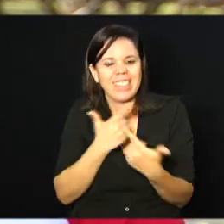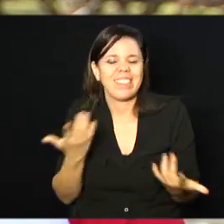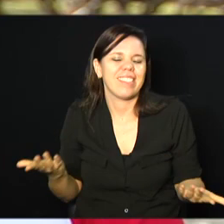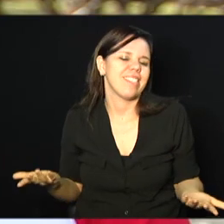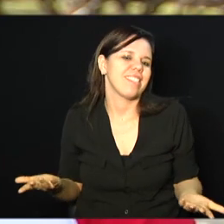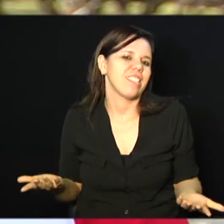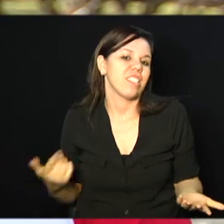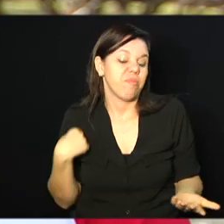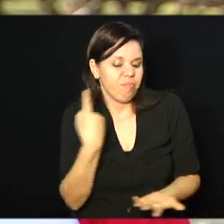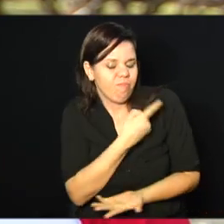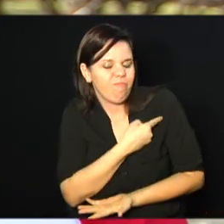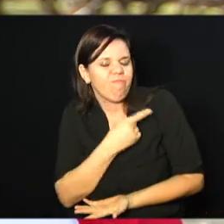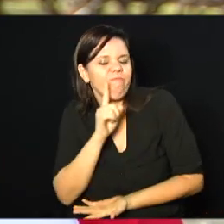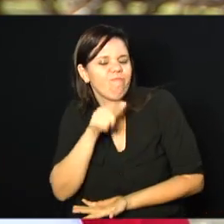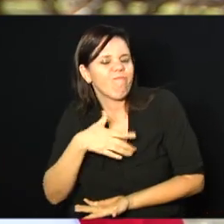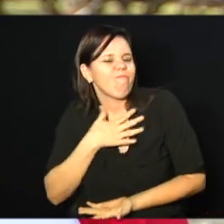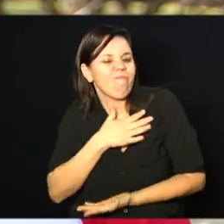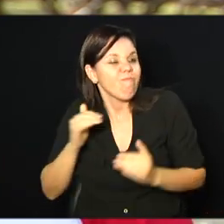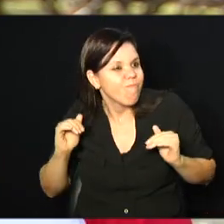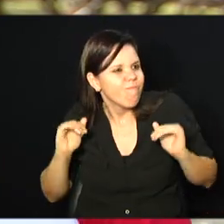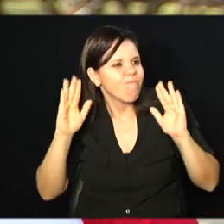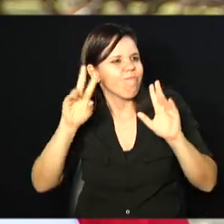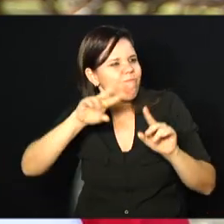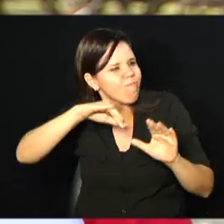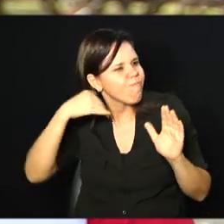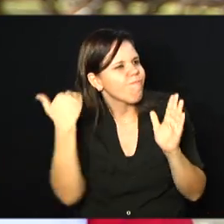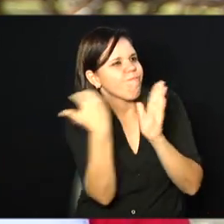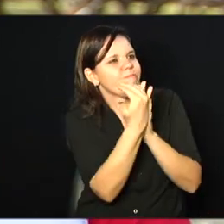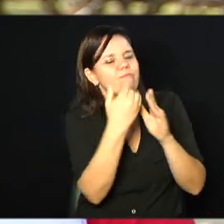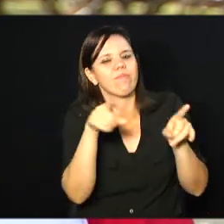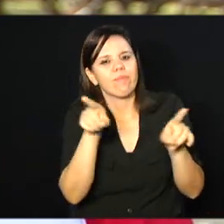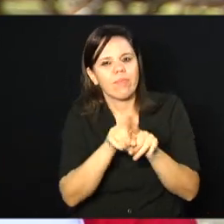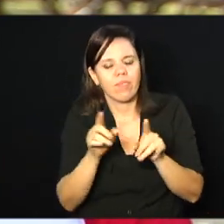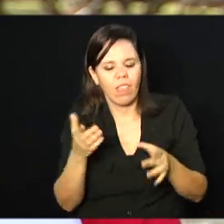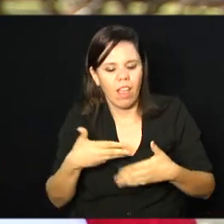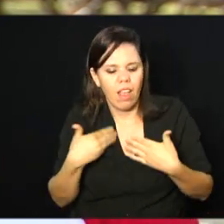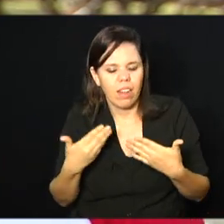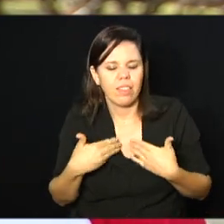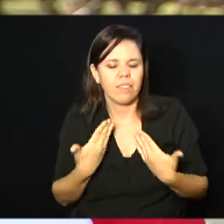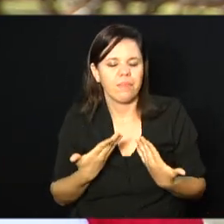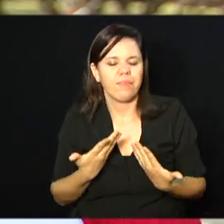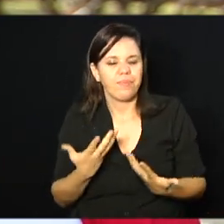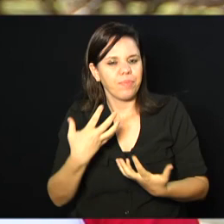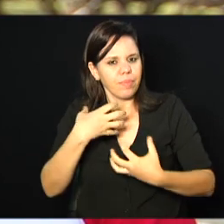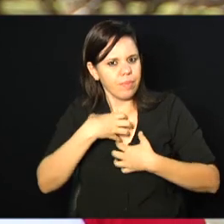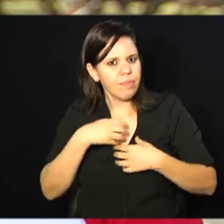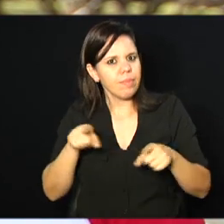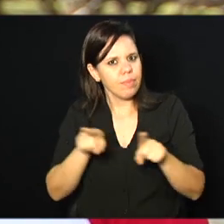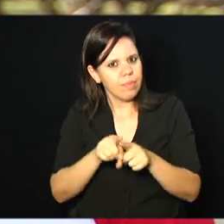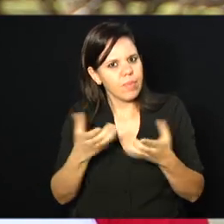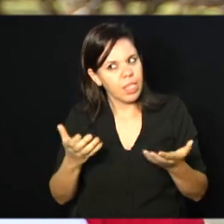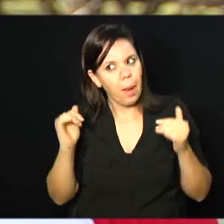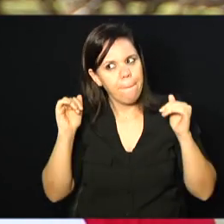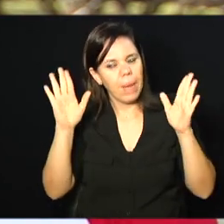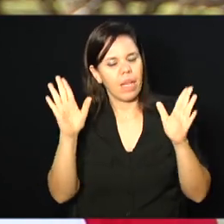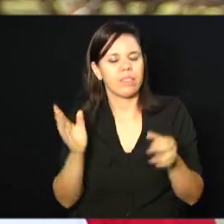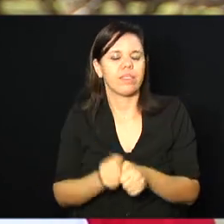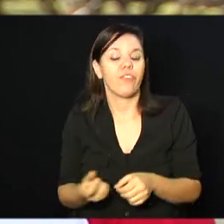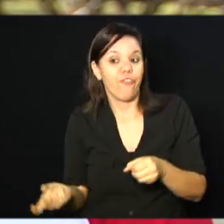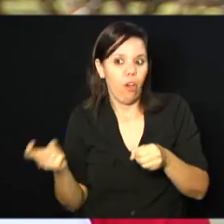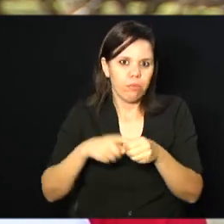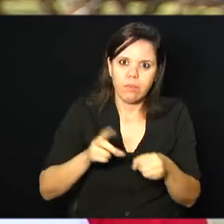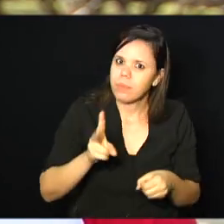gente é mais ainda, só que ver eles, com a alegria que eles ficam de estar e querer mais ainda, de querer voltar, de querer continuar